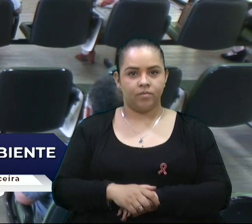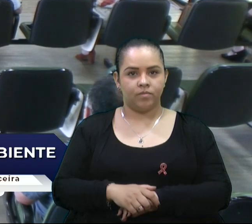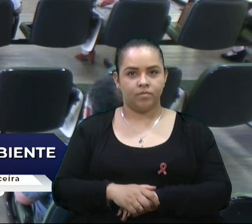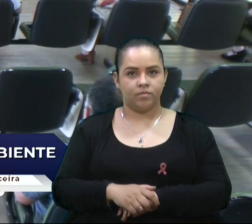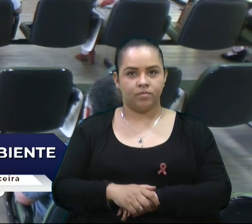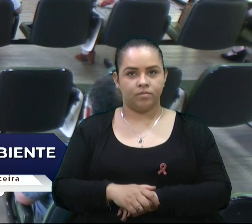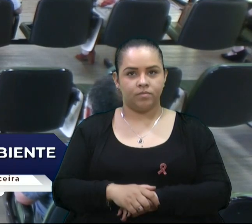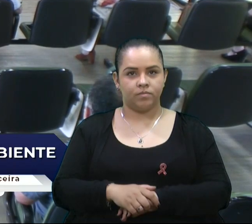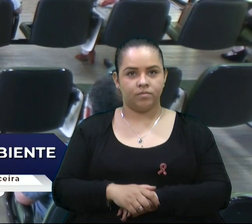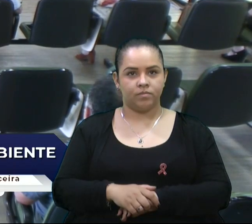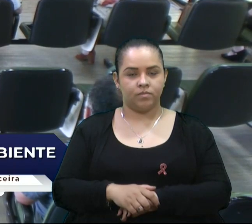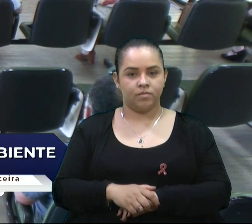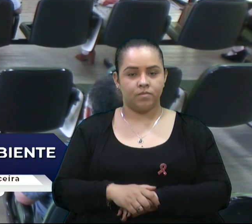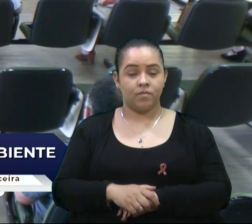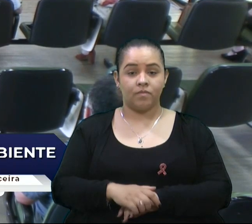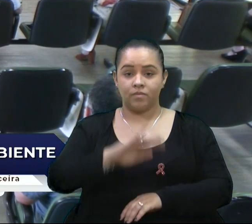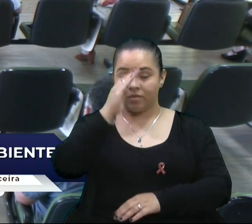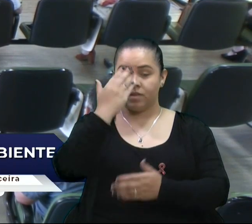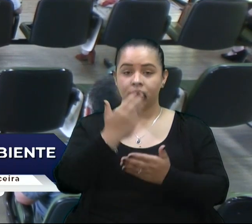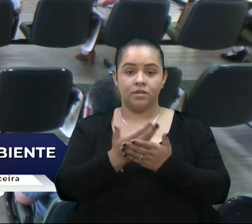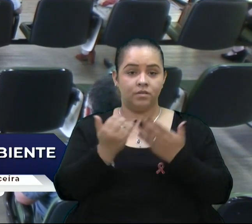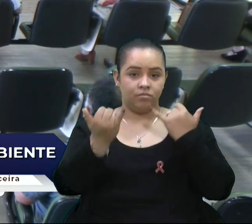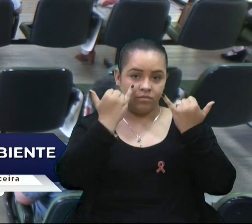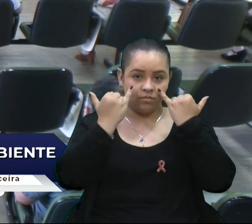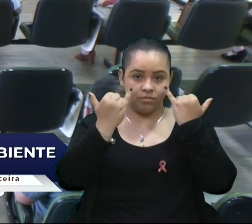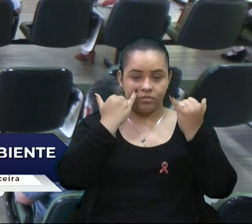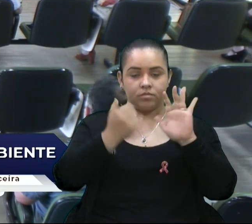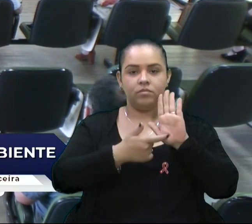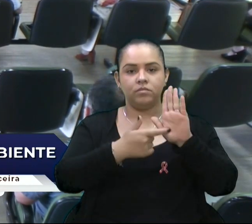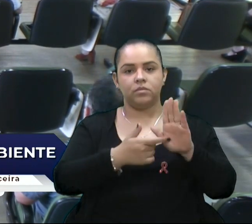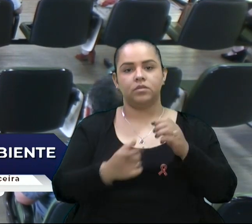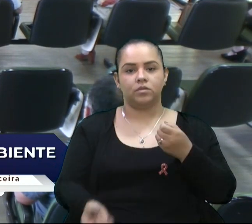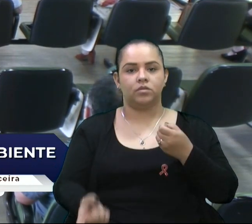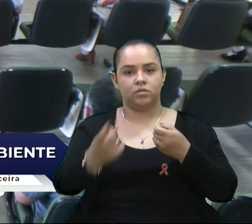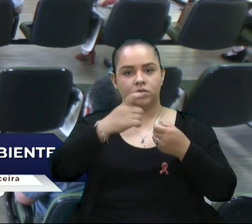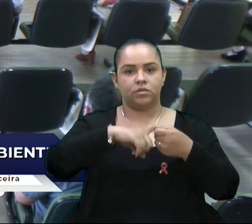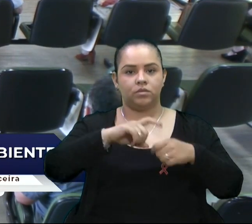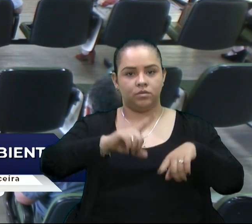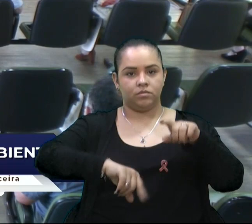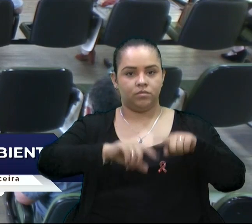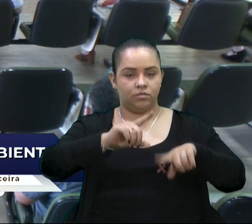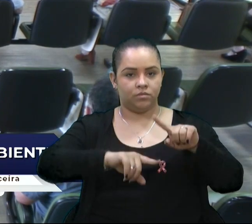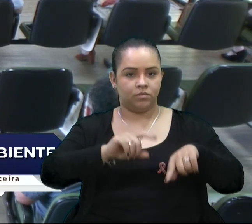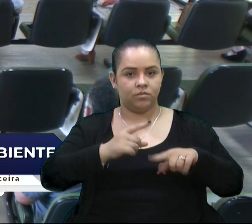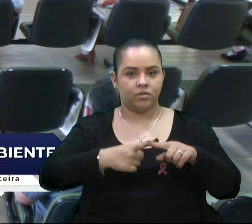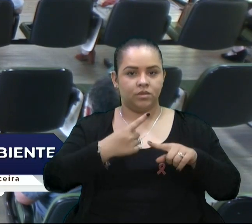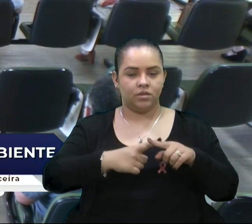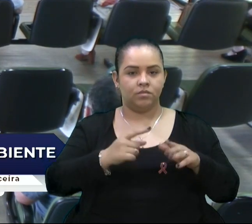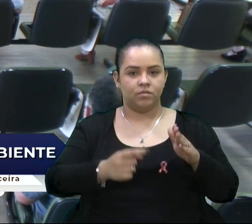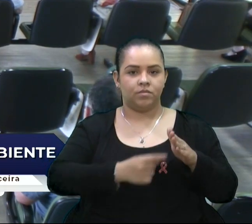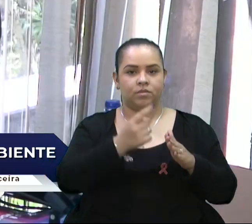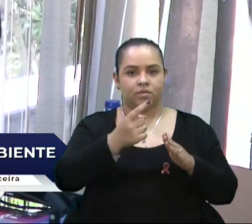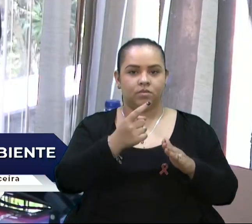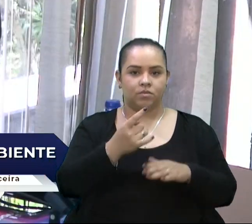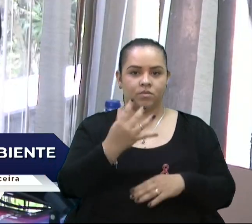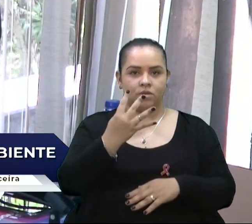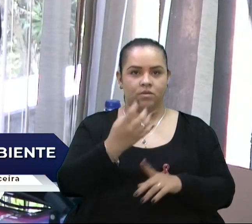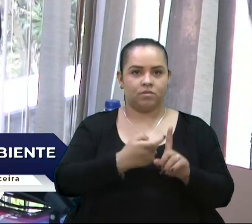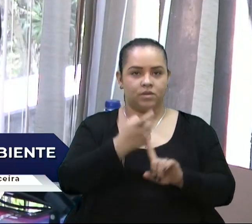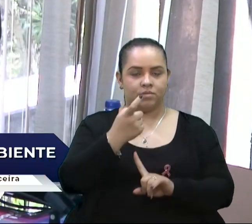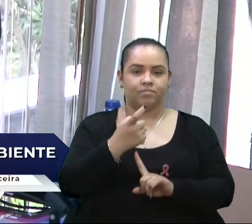Eu acho que esses dados aí demonstram a retomada dos serviços. Acho que o primeiro quadrimestre ainda ficou bastante